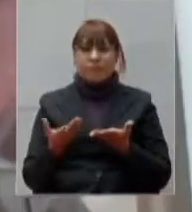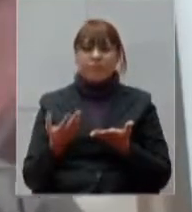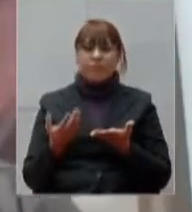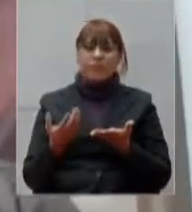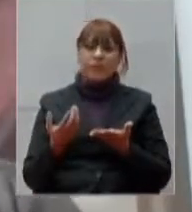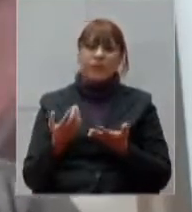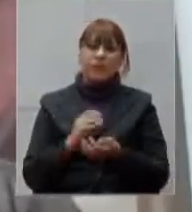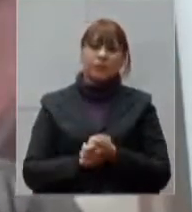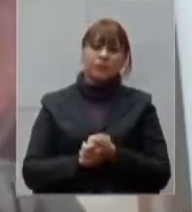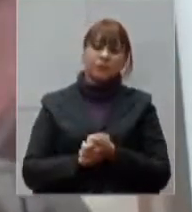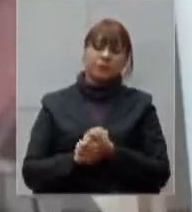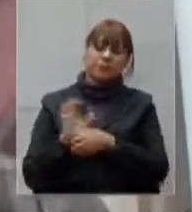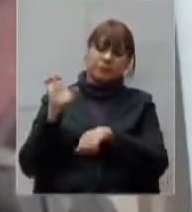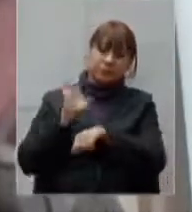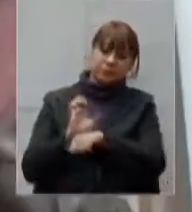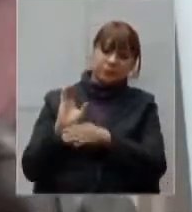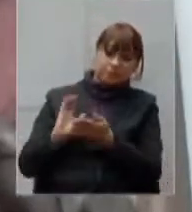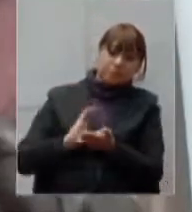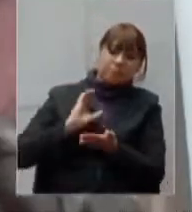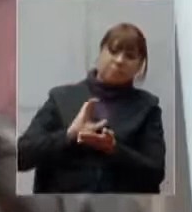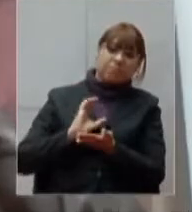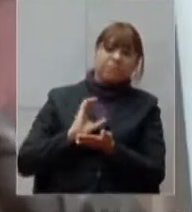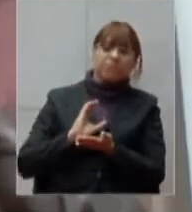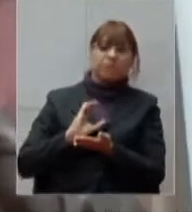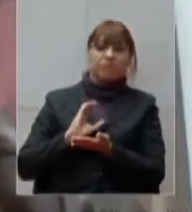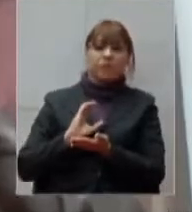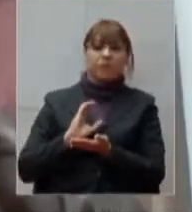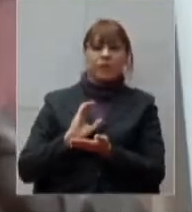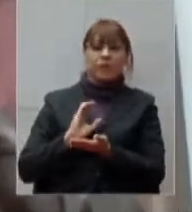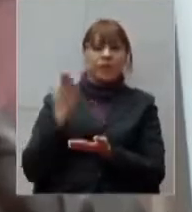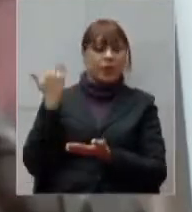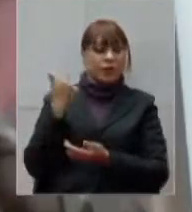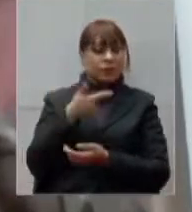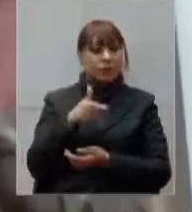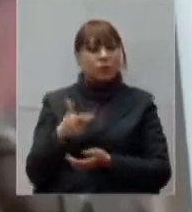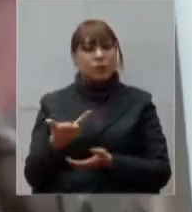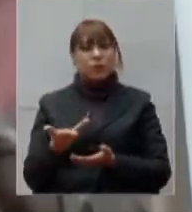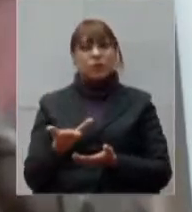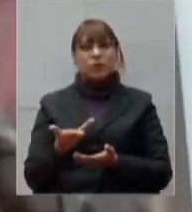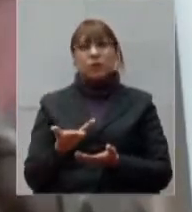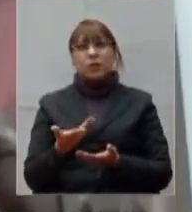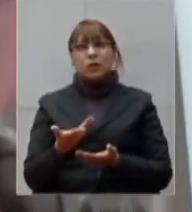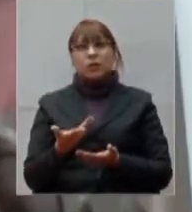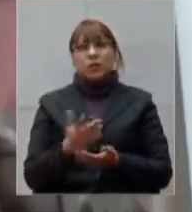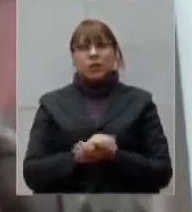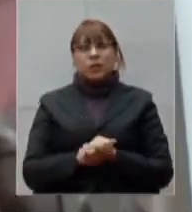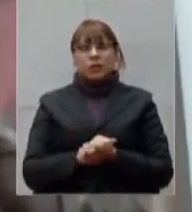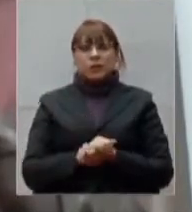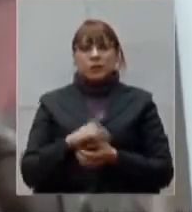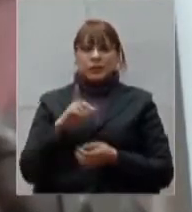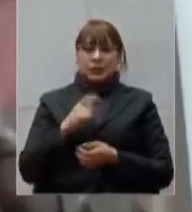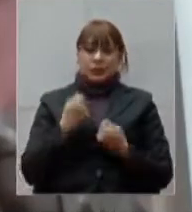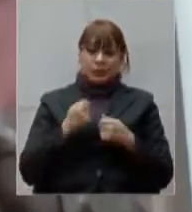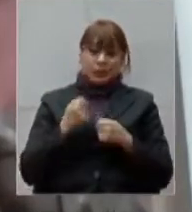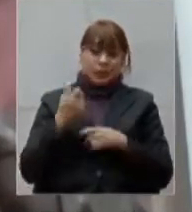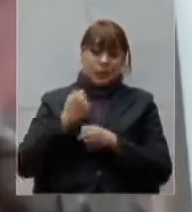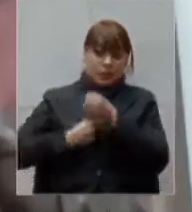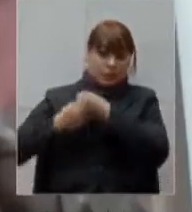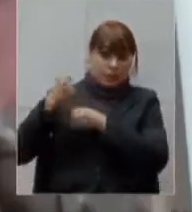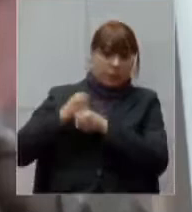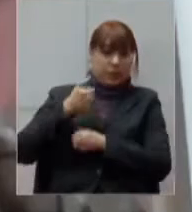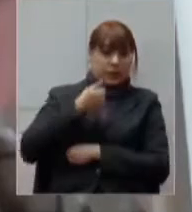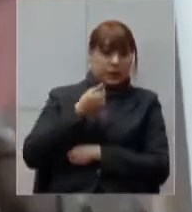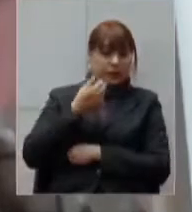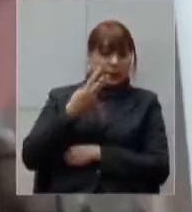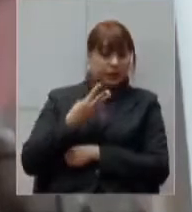estadual, nós não tínhamos, ainda, além do 13º do ano passado, nós não